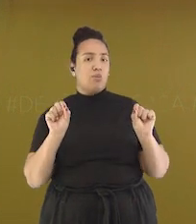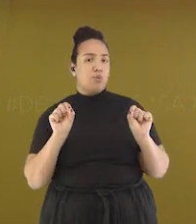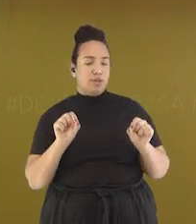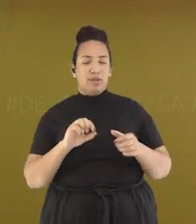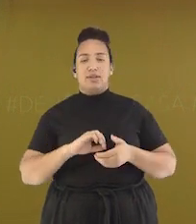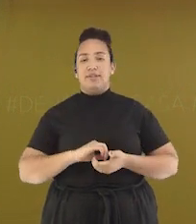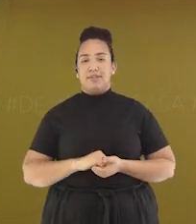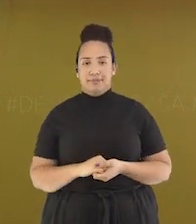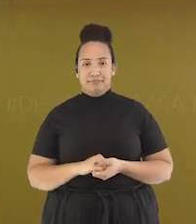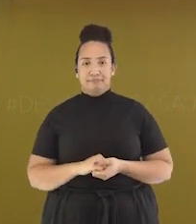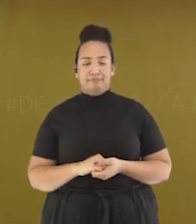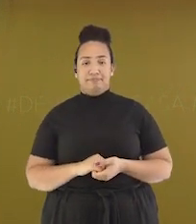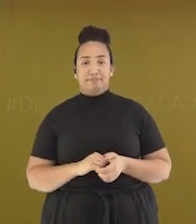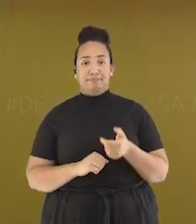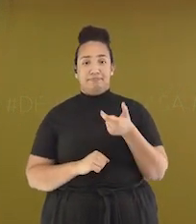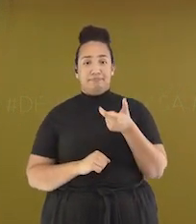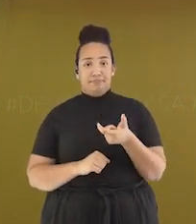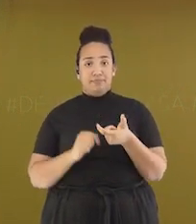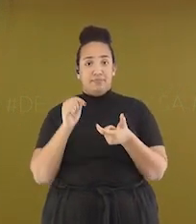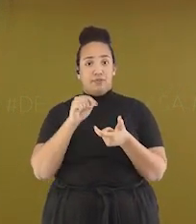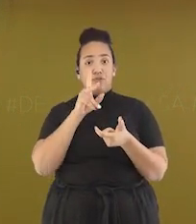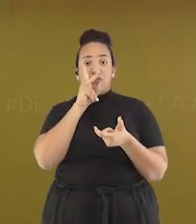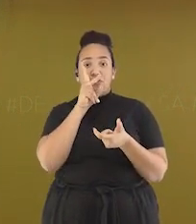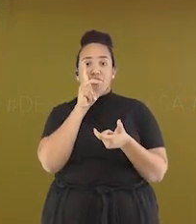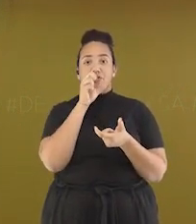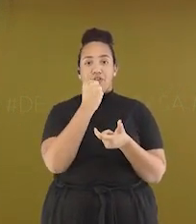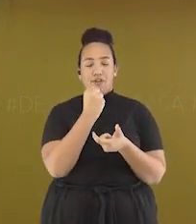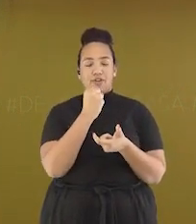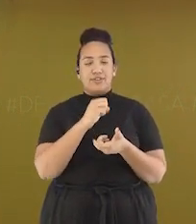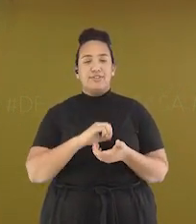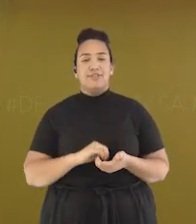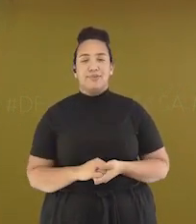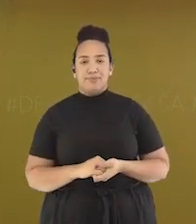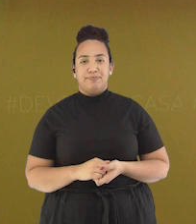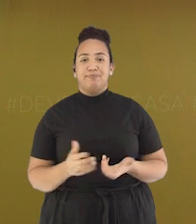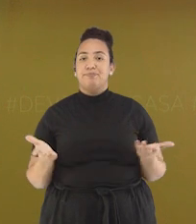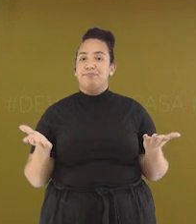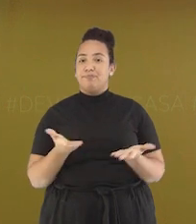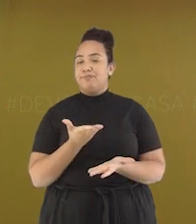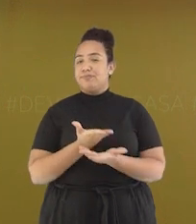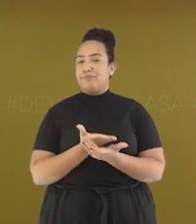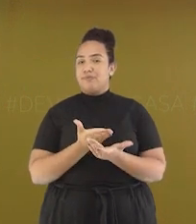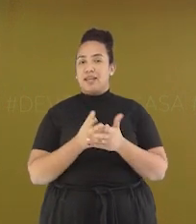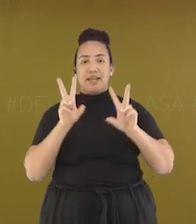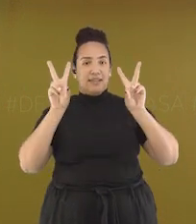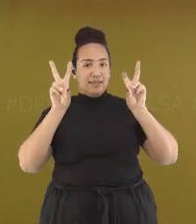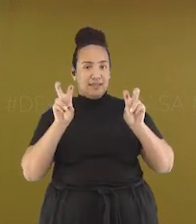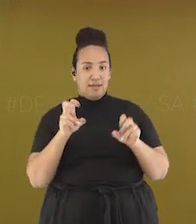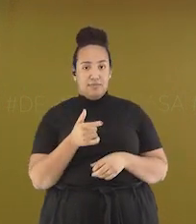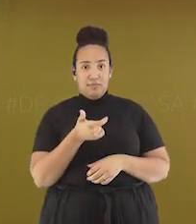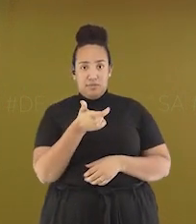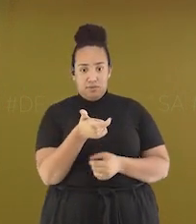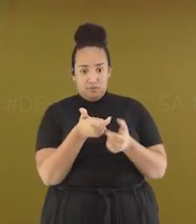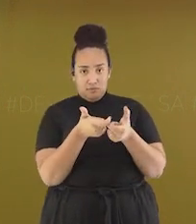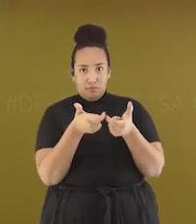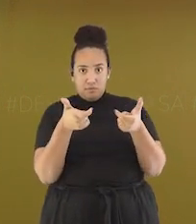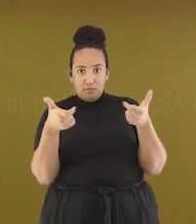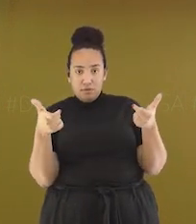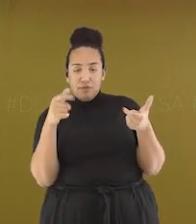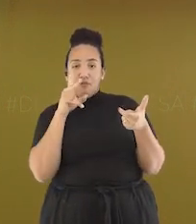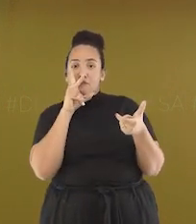puxada de rede, sílabas tônicas. Hoje teremos uma aula para falarmos sobre a sílaba tônica das palavras.